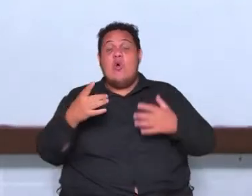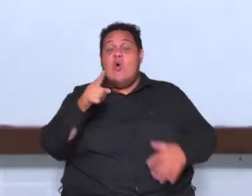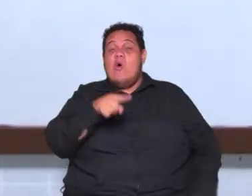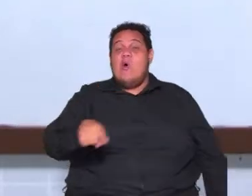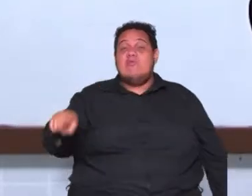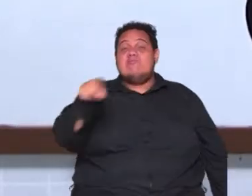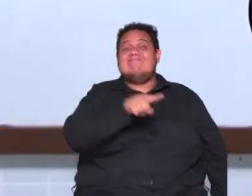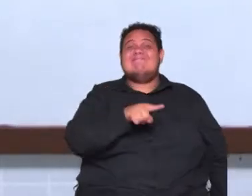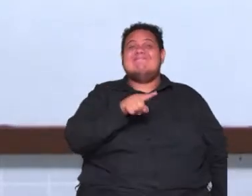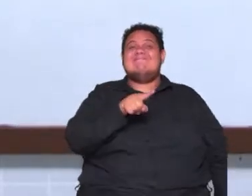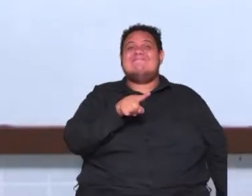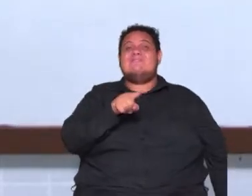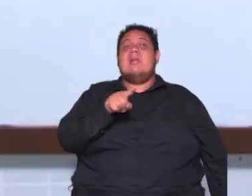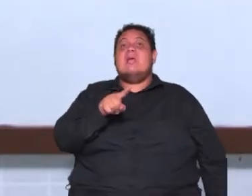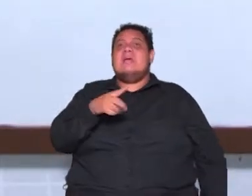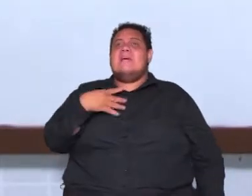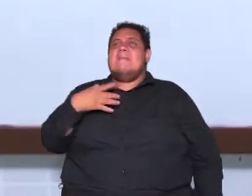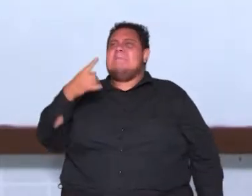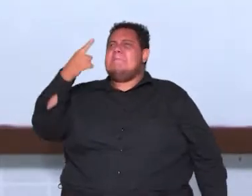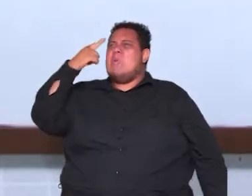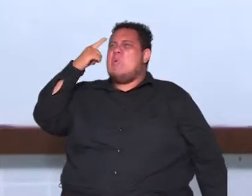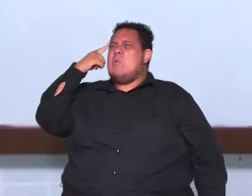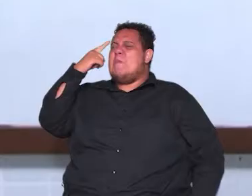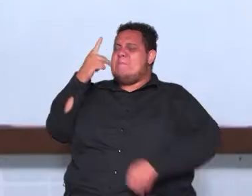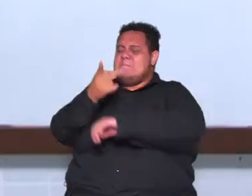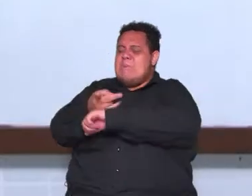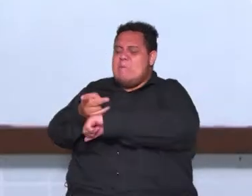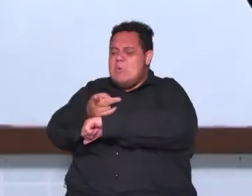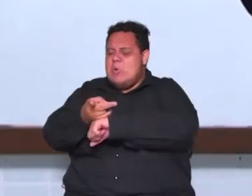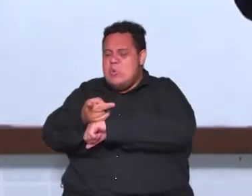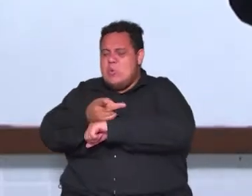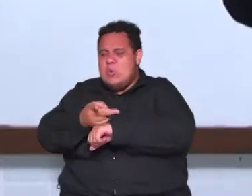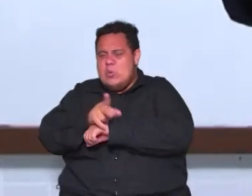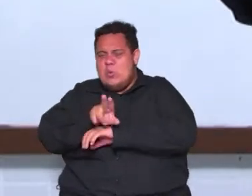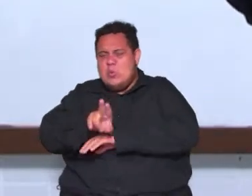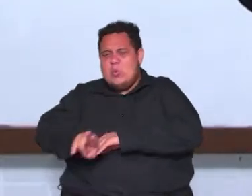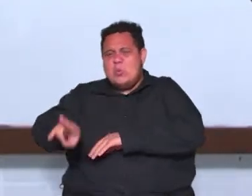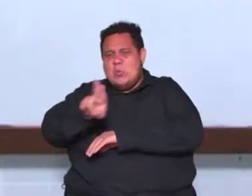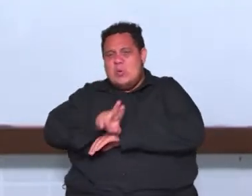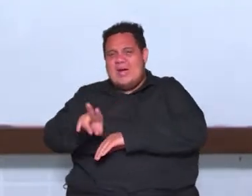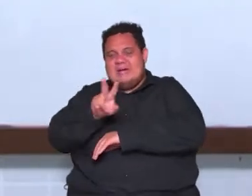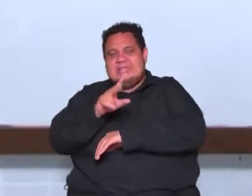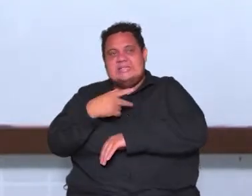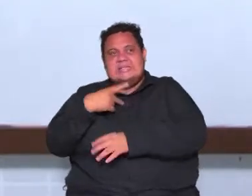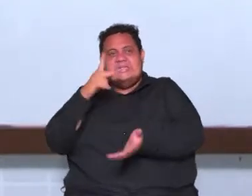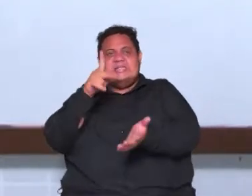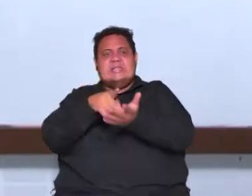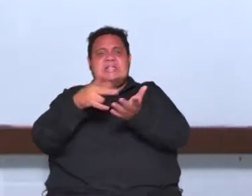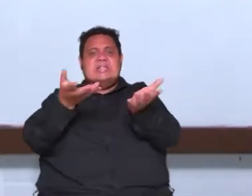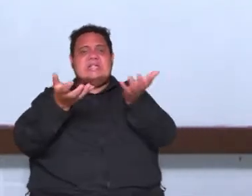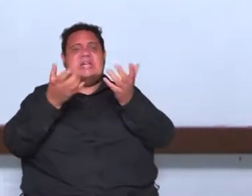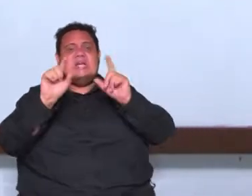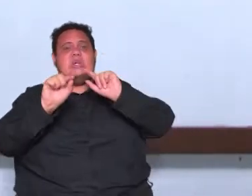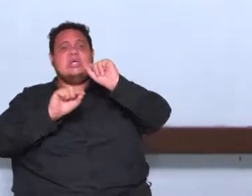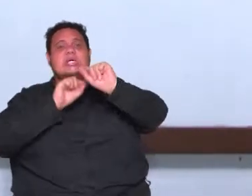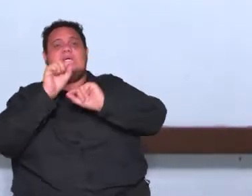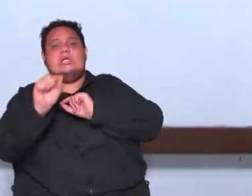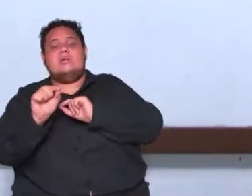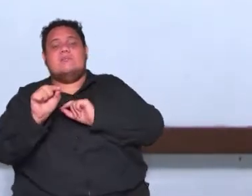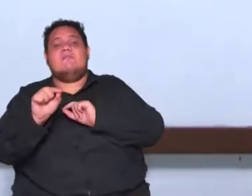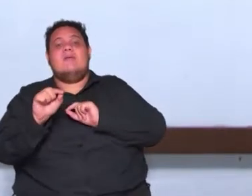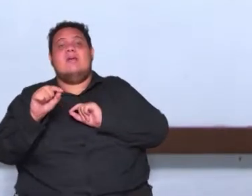busca esse pensamento racional usar esse racionalismo você vai obtendo